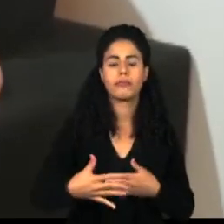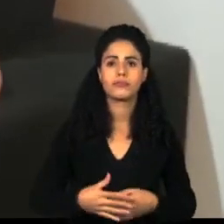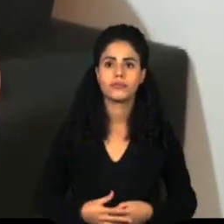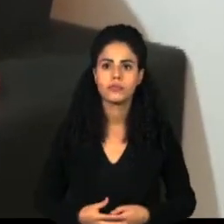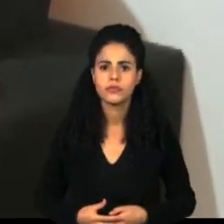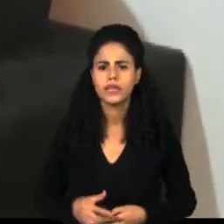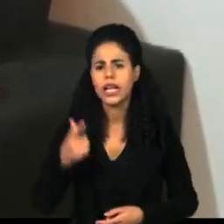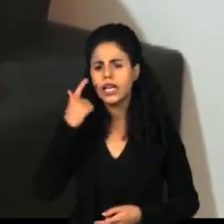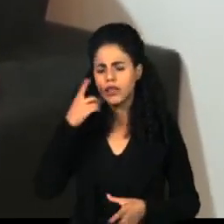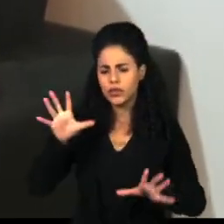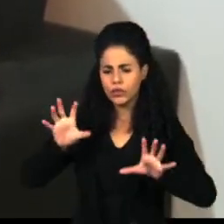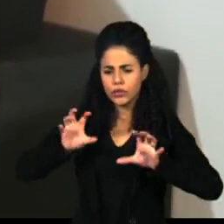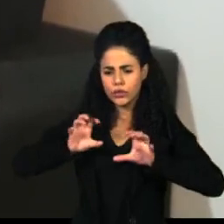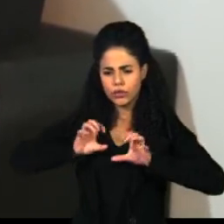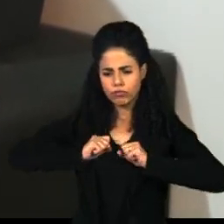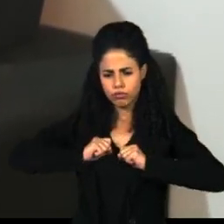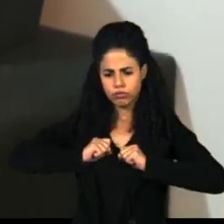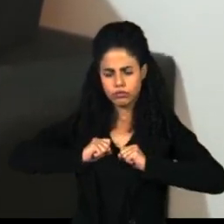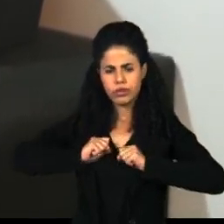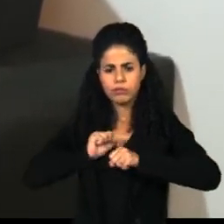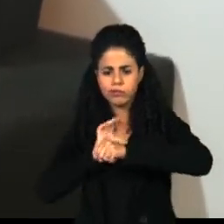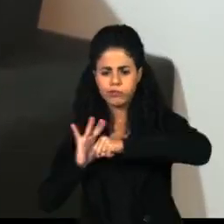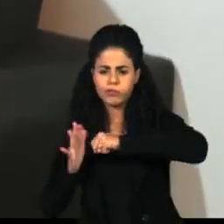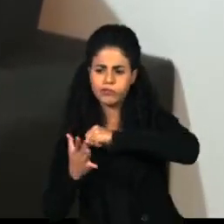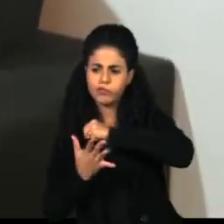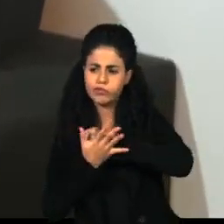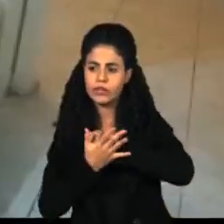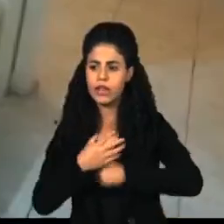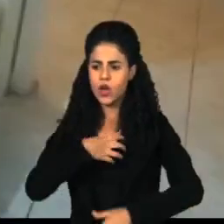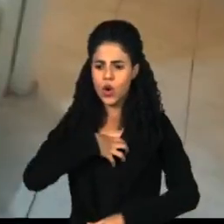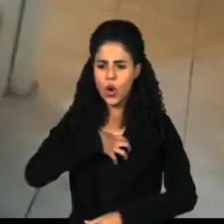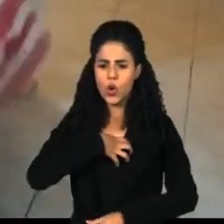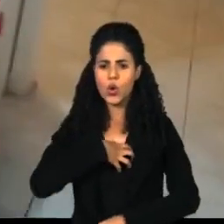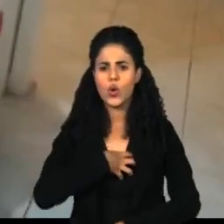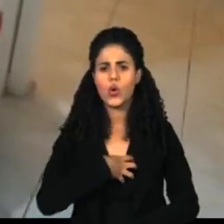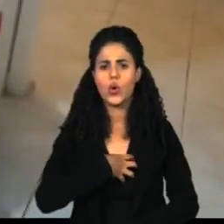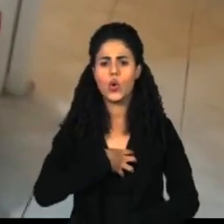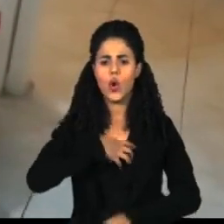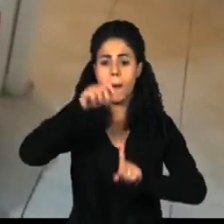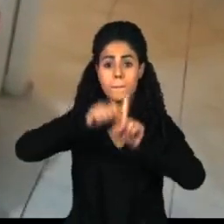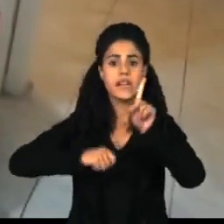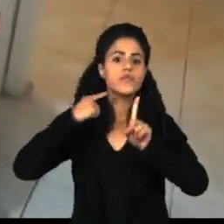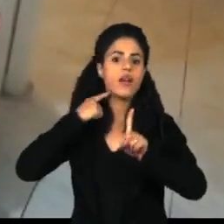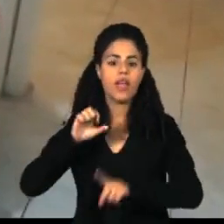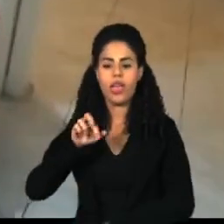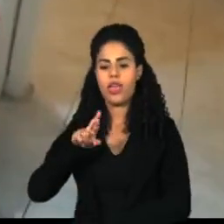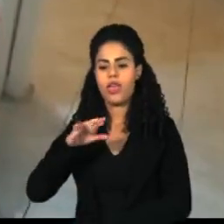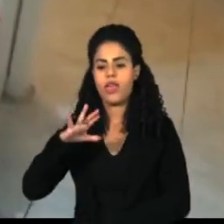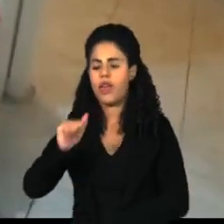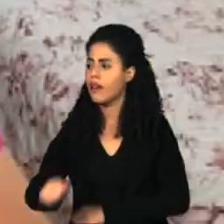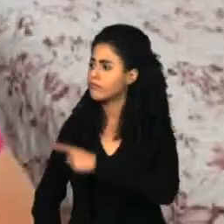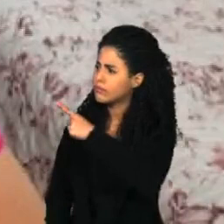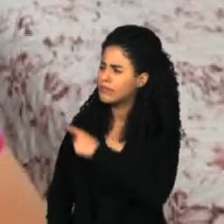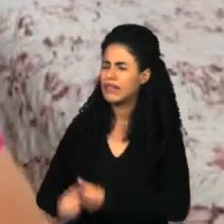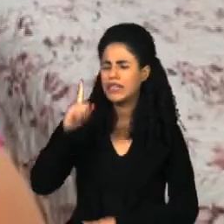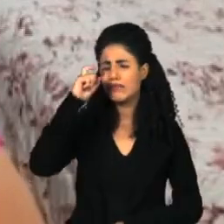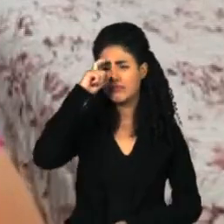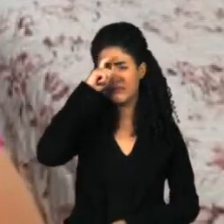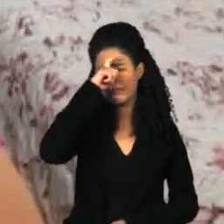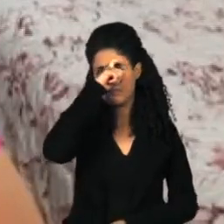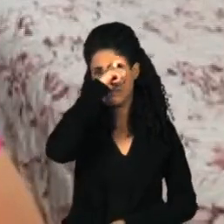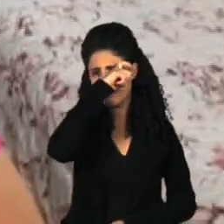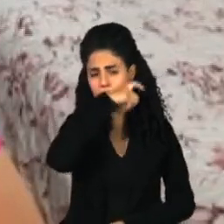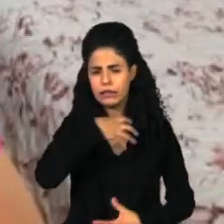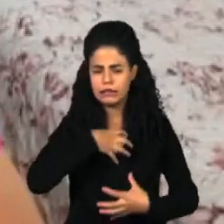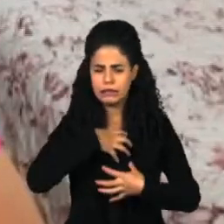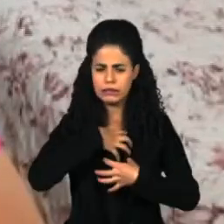Desde que contraiu a covid em maio de 2020, os dias de Érica têm sido difíceis. Além dos